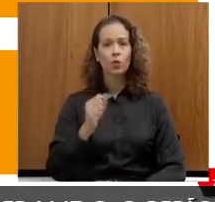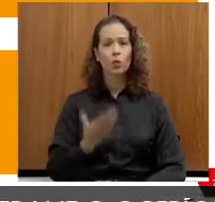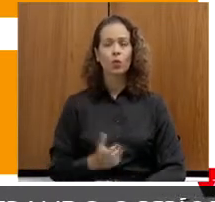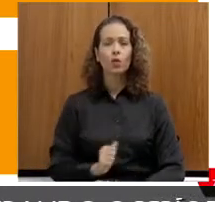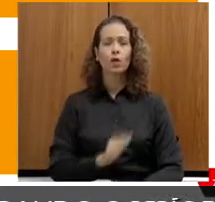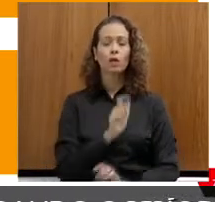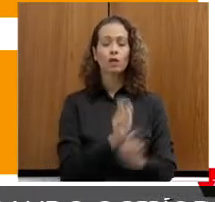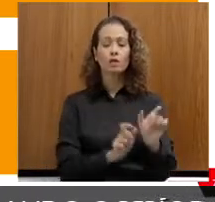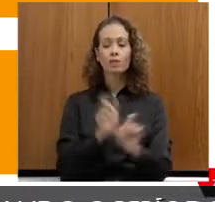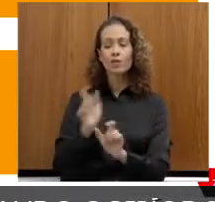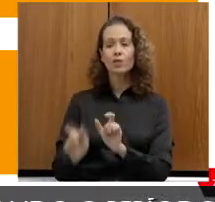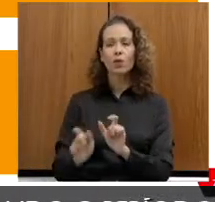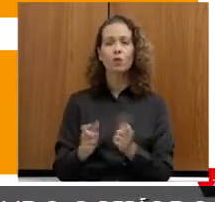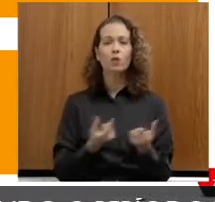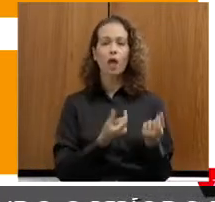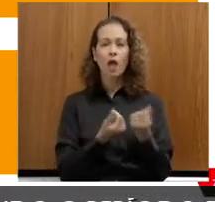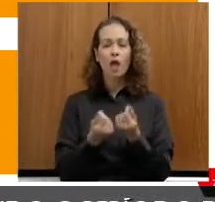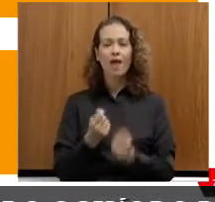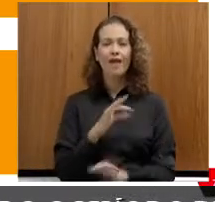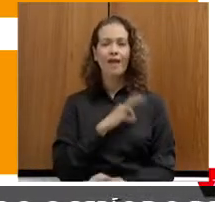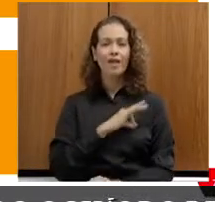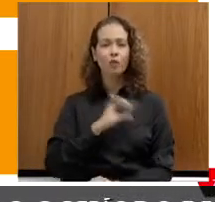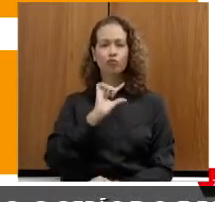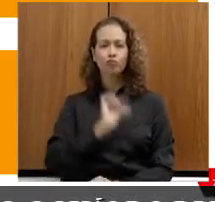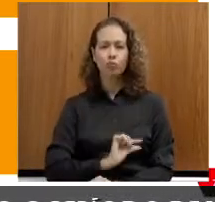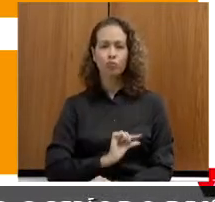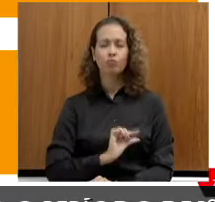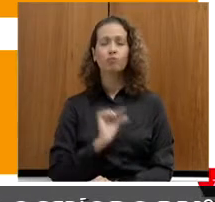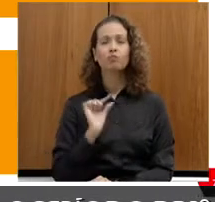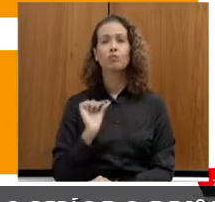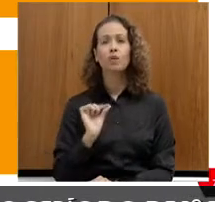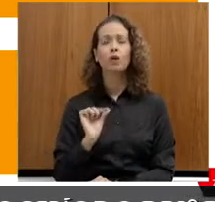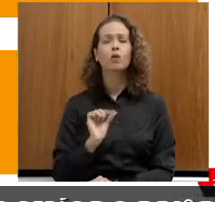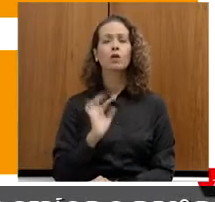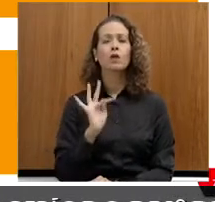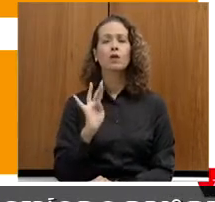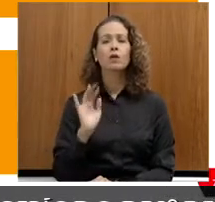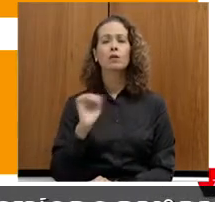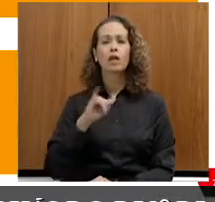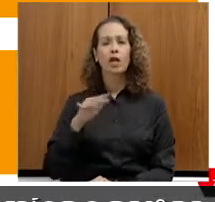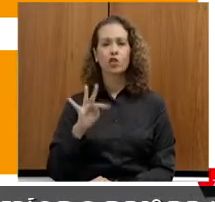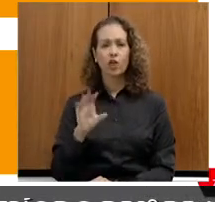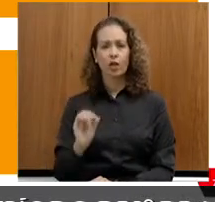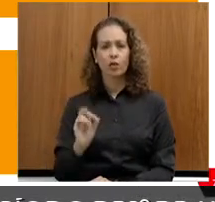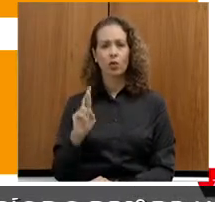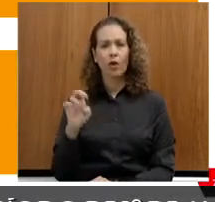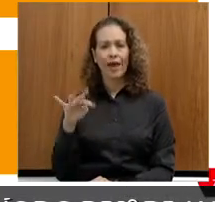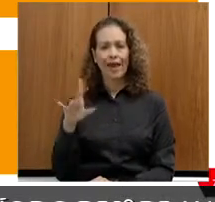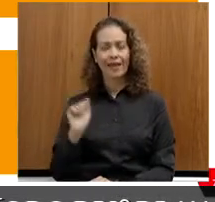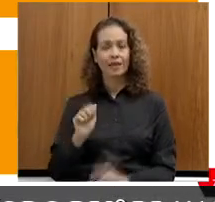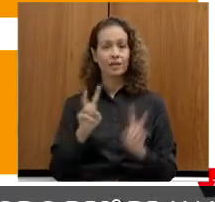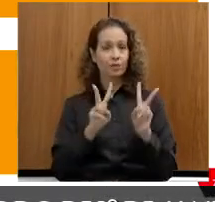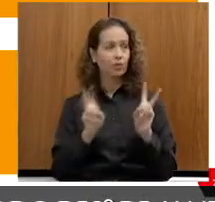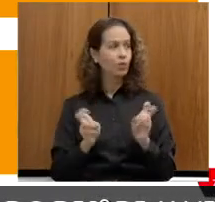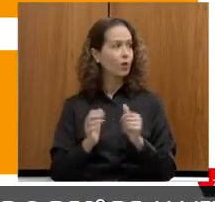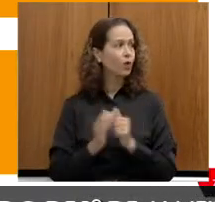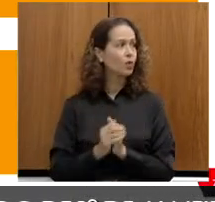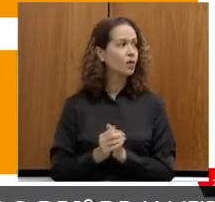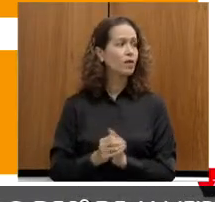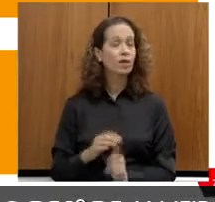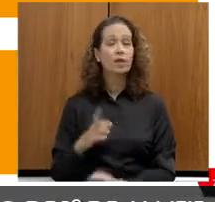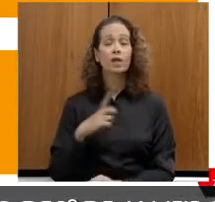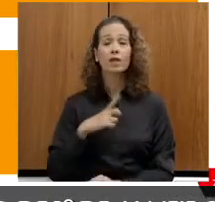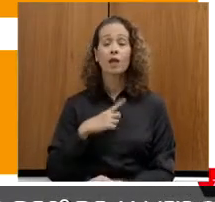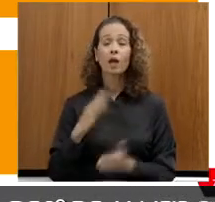vulnerabilidade de renda. Então, nós estamos chamando de trajeto renda. Mas também eu tenho nessa questão de vulnerabilidade de renda, eu tenho algumas